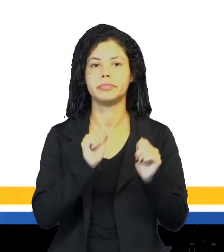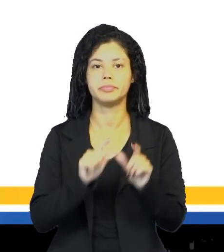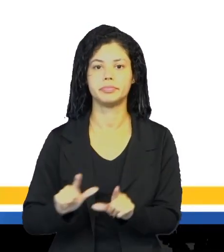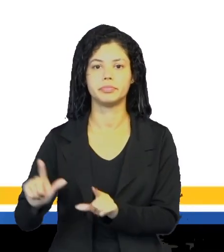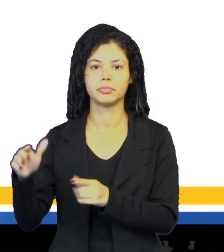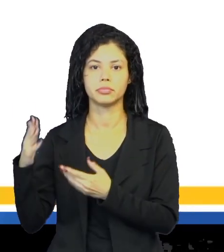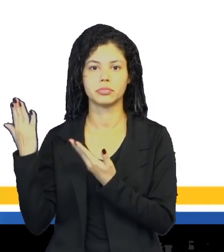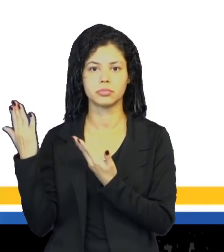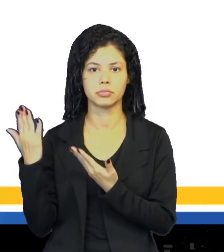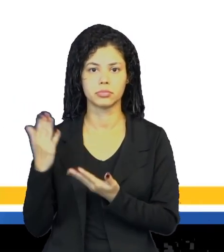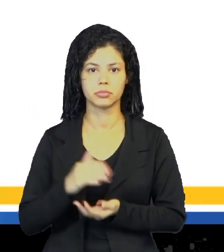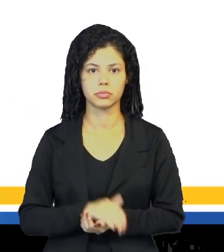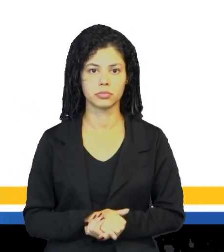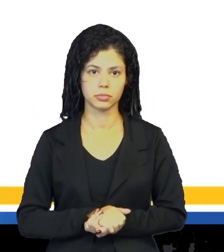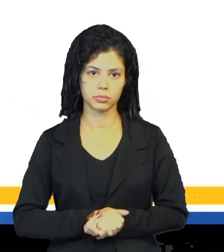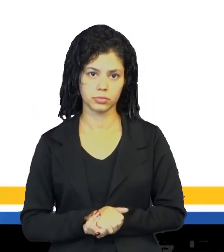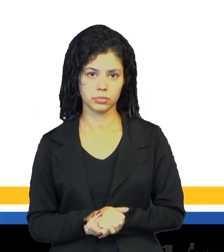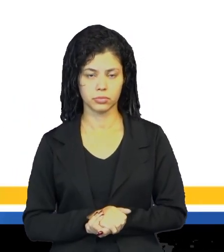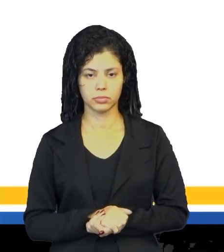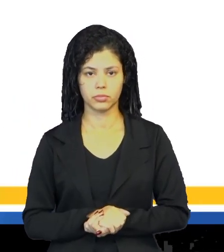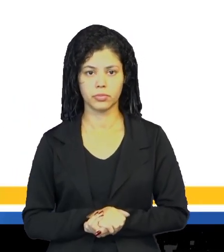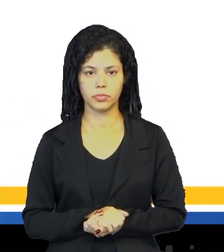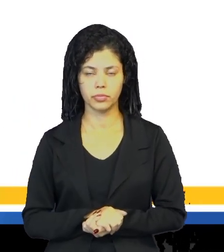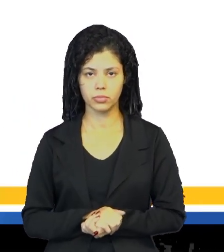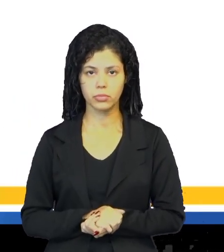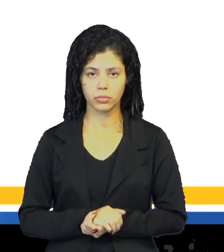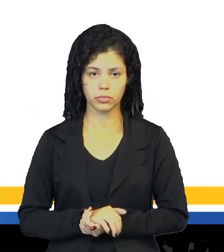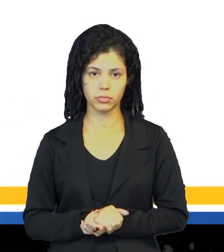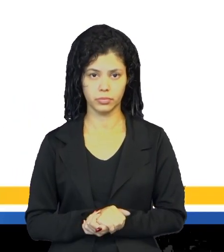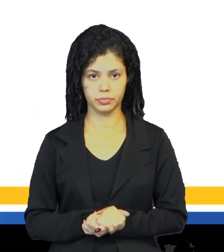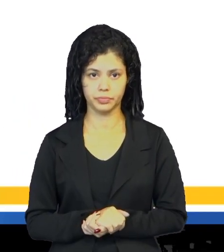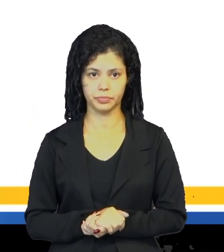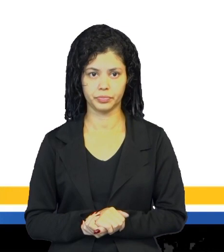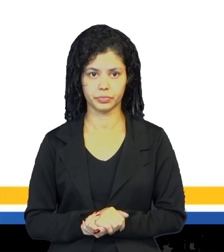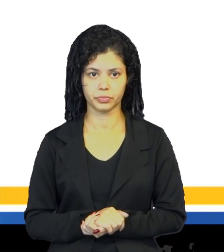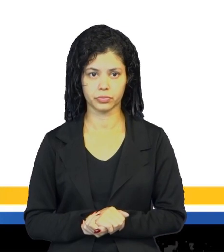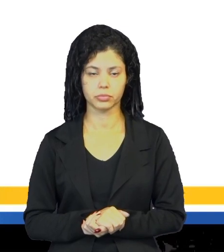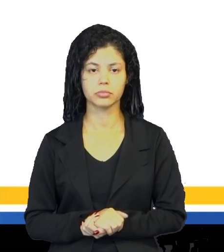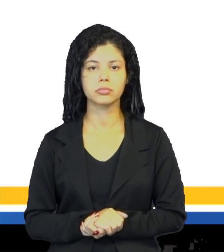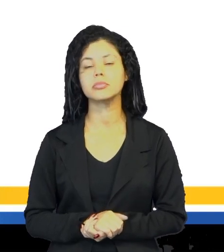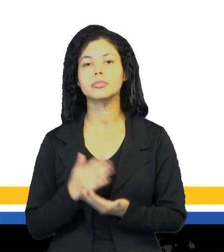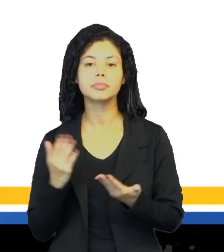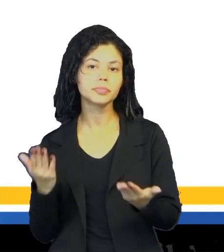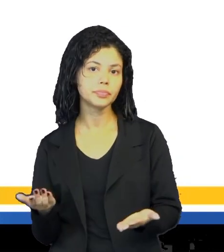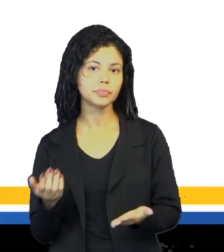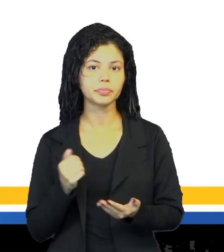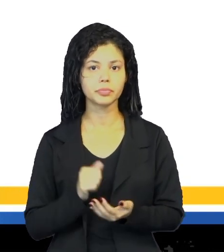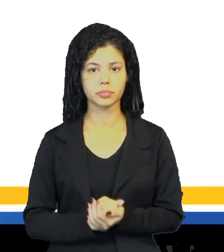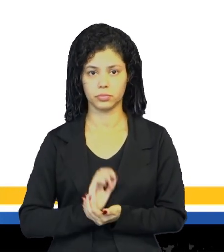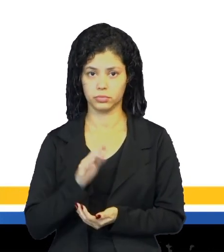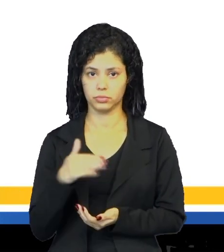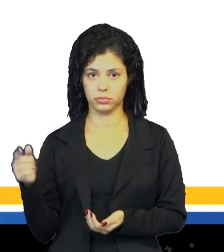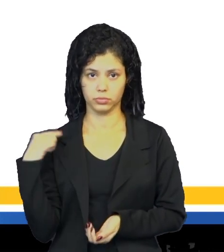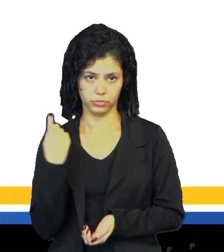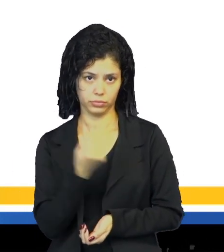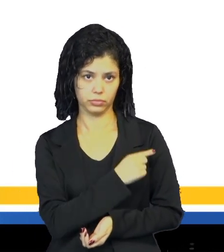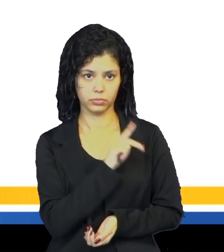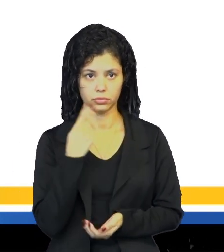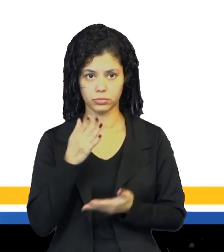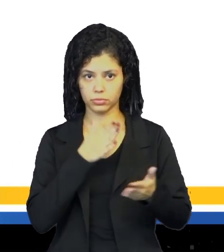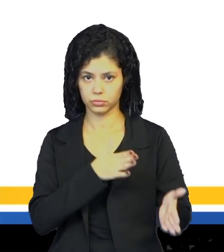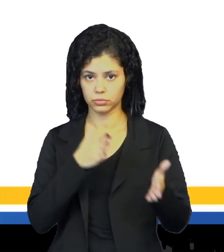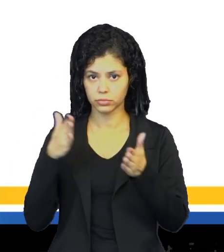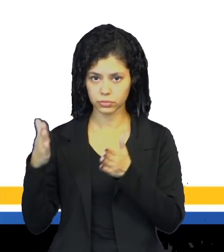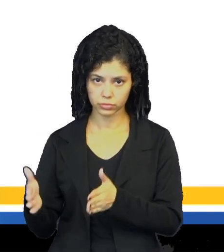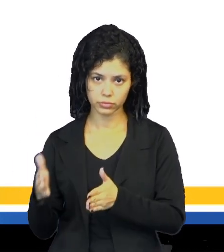tela. Na parte da escola, é nosso tema. Então, galerinha, quando a gente fala em parte da